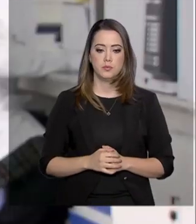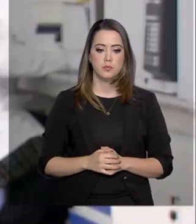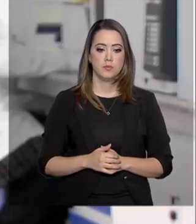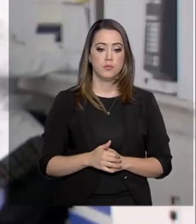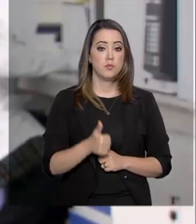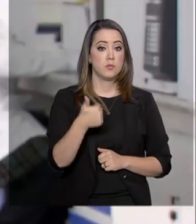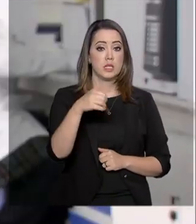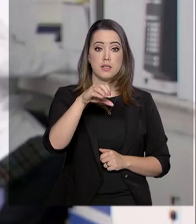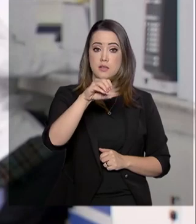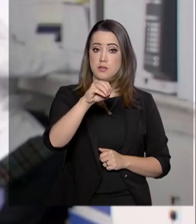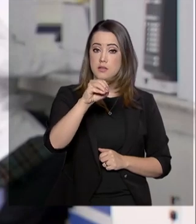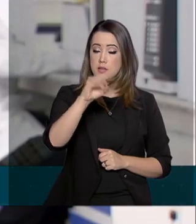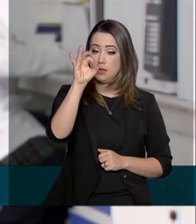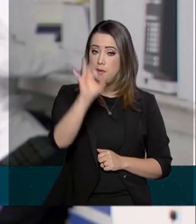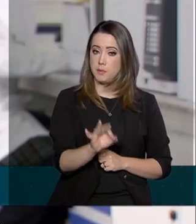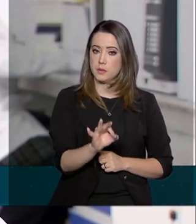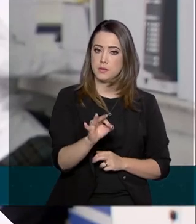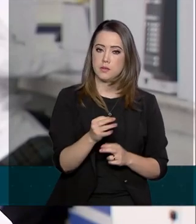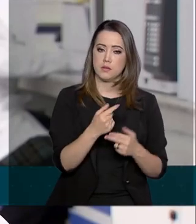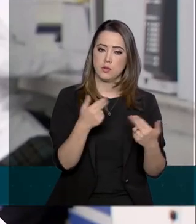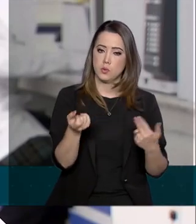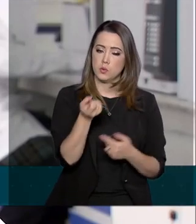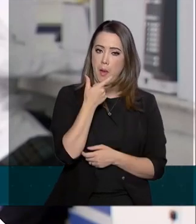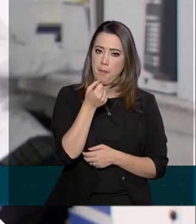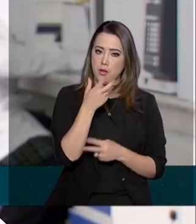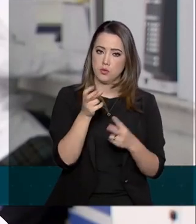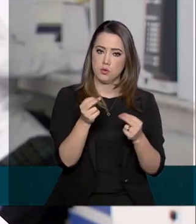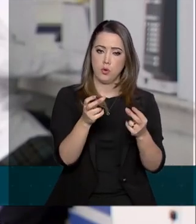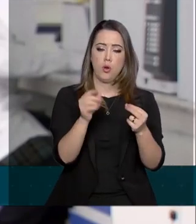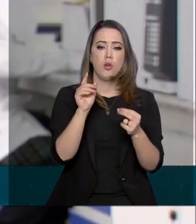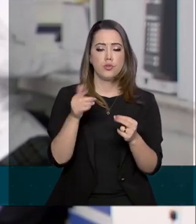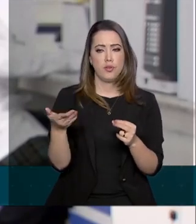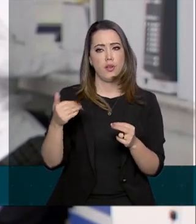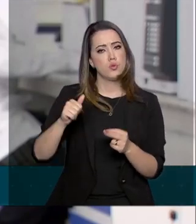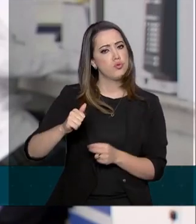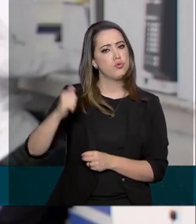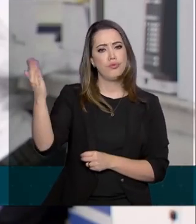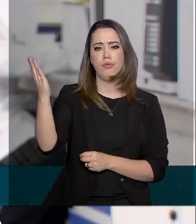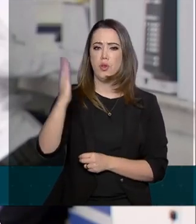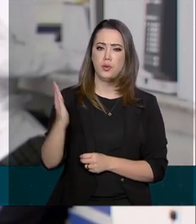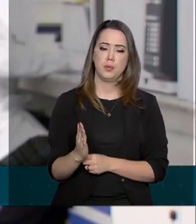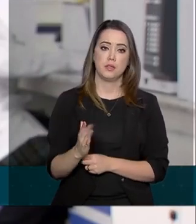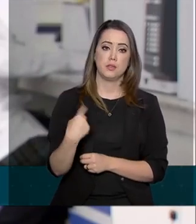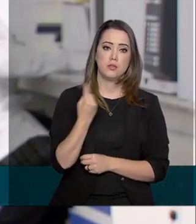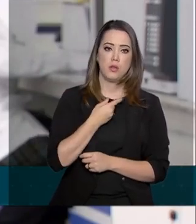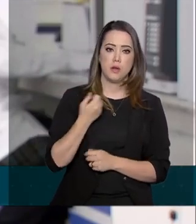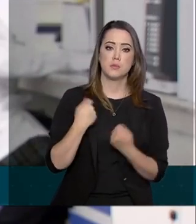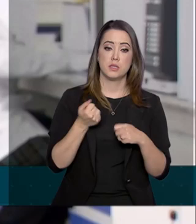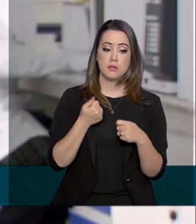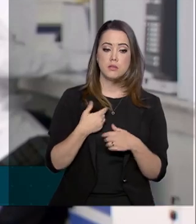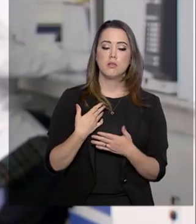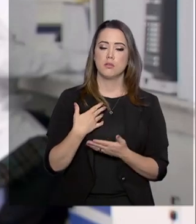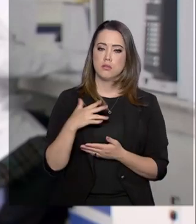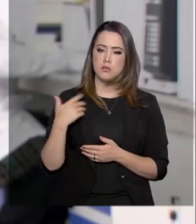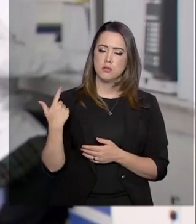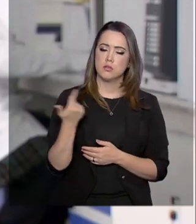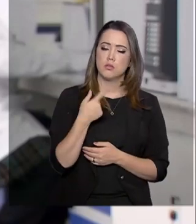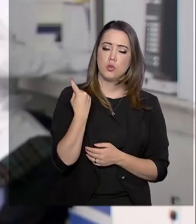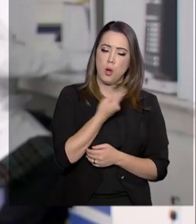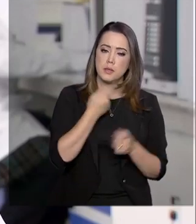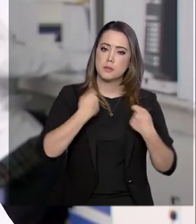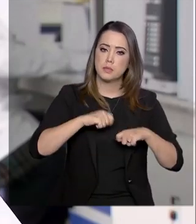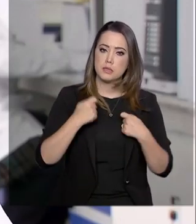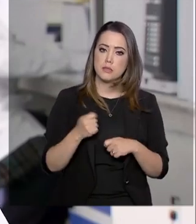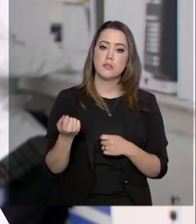% dos produtos oncológicos são importados. Eu acho que se nós não dermos um passo no sentido de afirmação tecnológica,